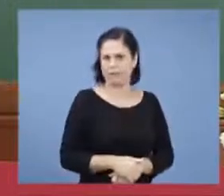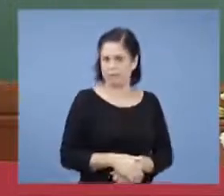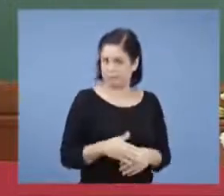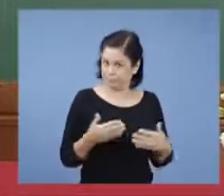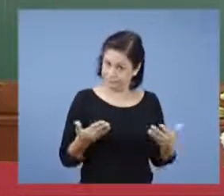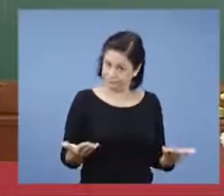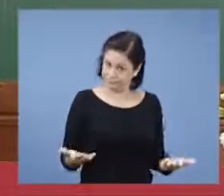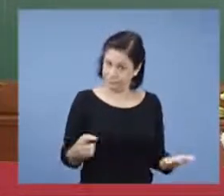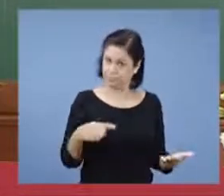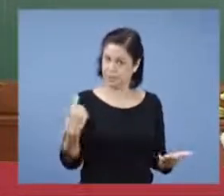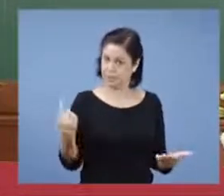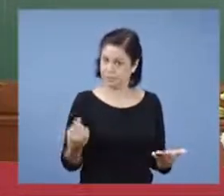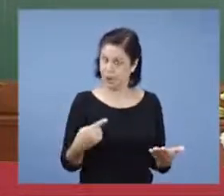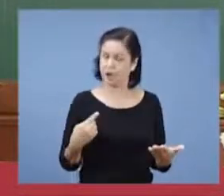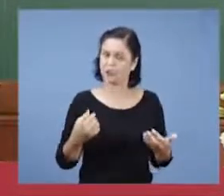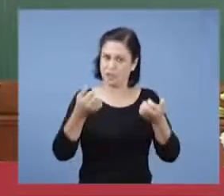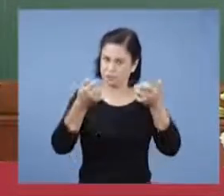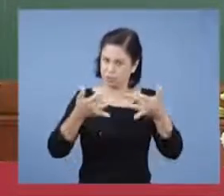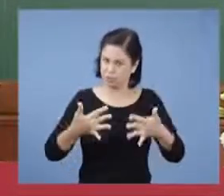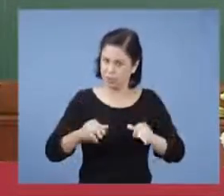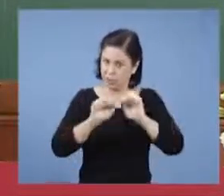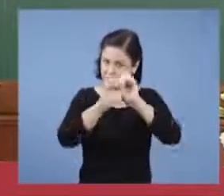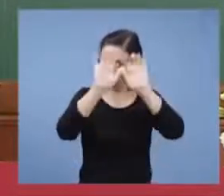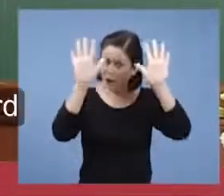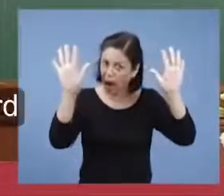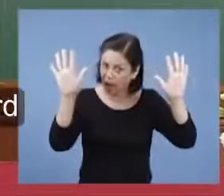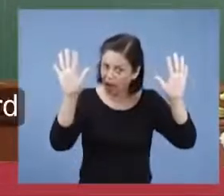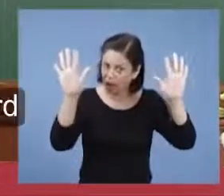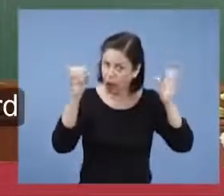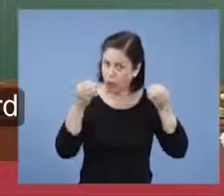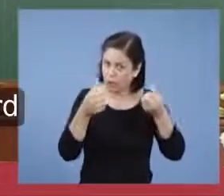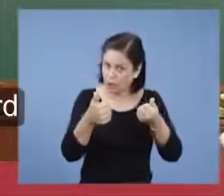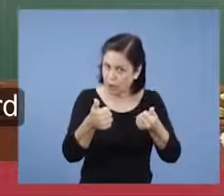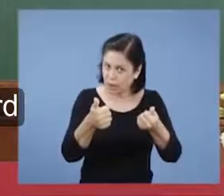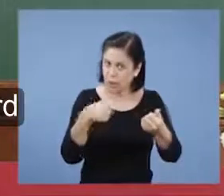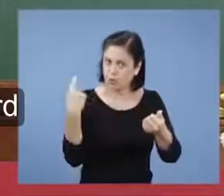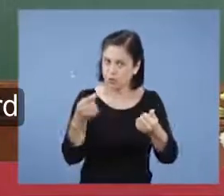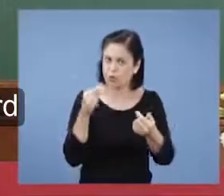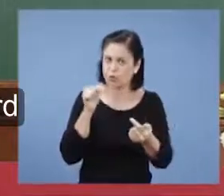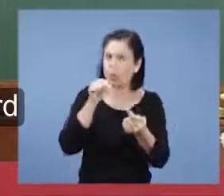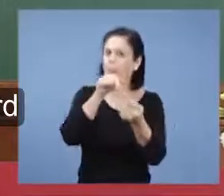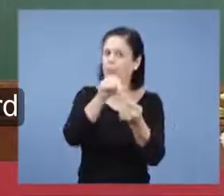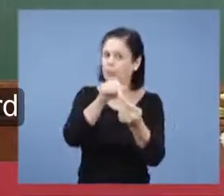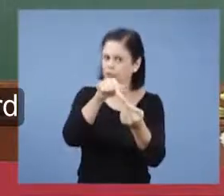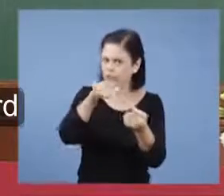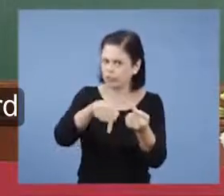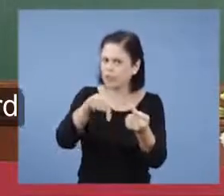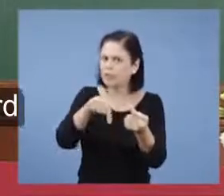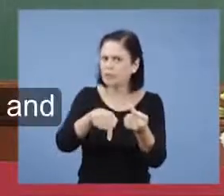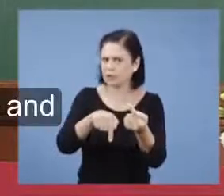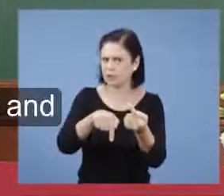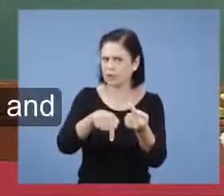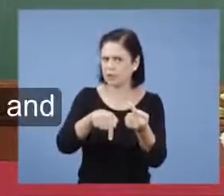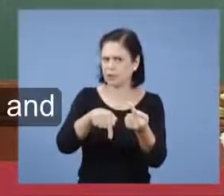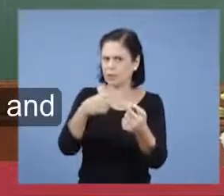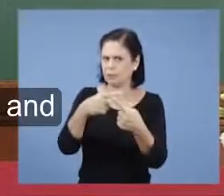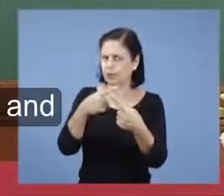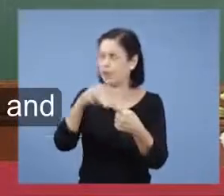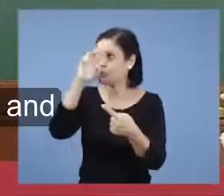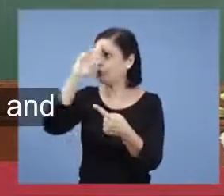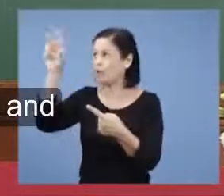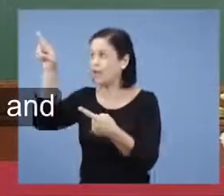nós estamos esclarecendo, nós estamos deixando bem claro o nosso propósito. O propósito que o Senhor tem